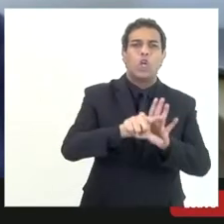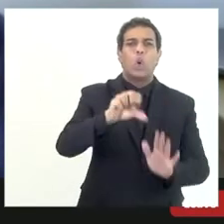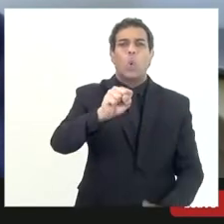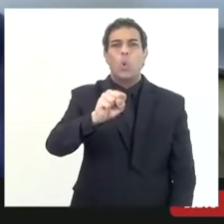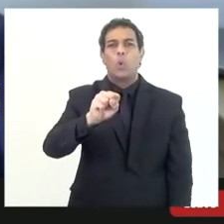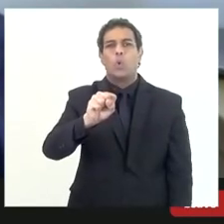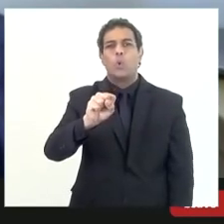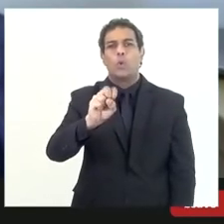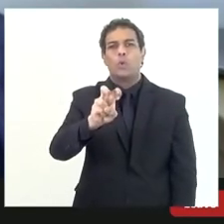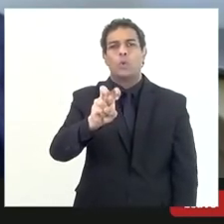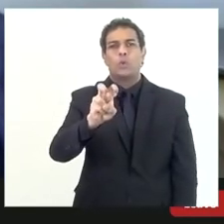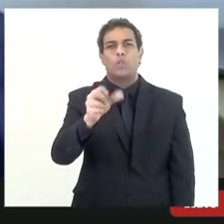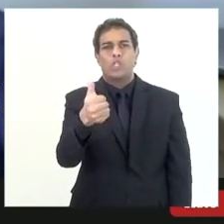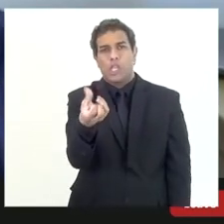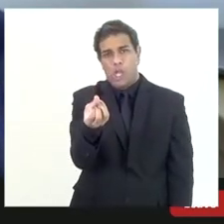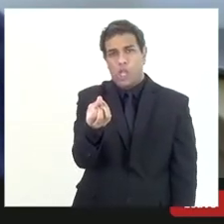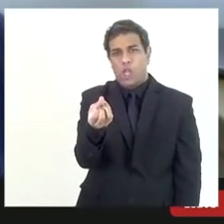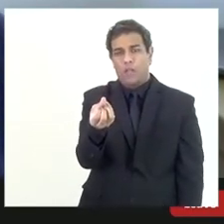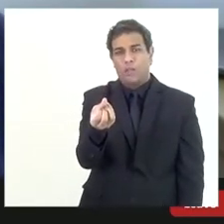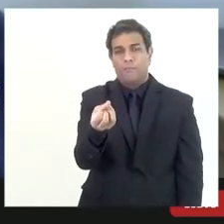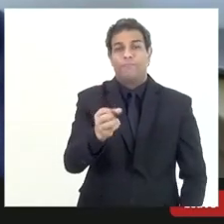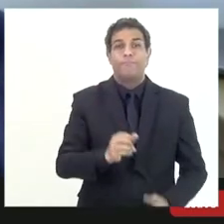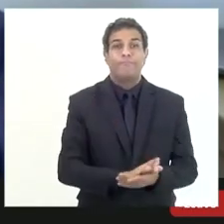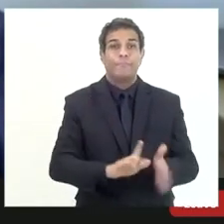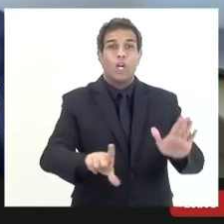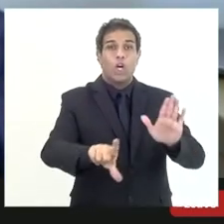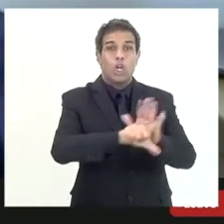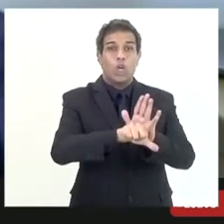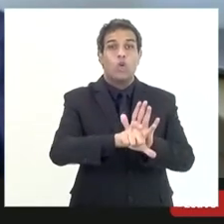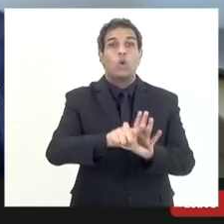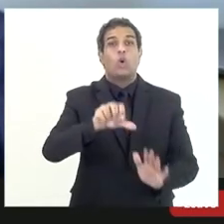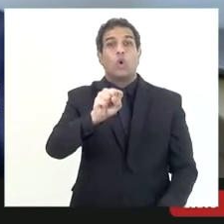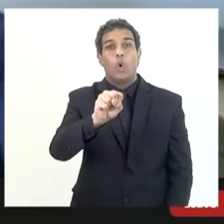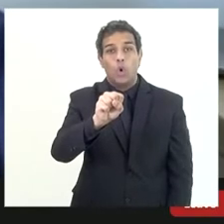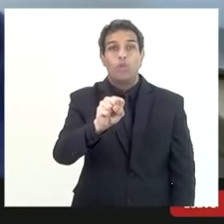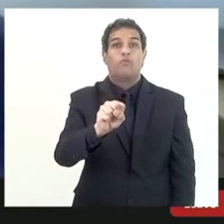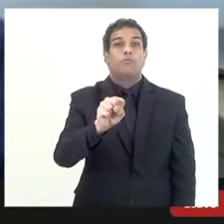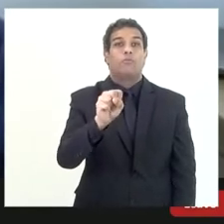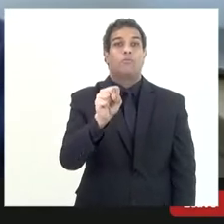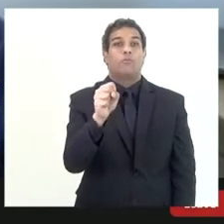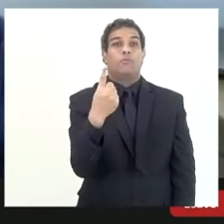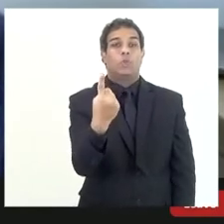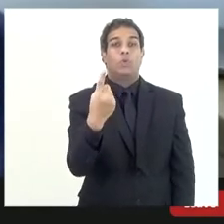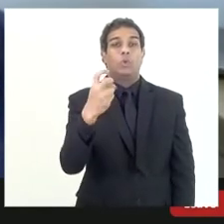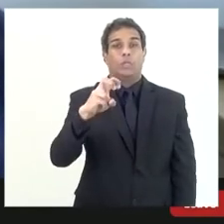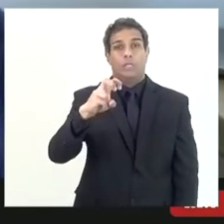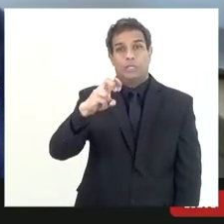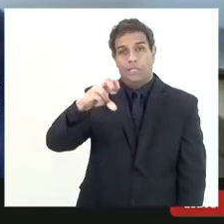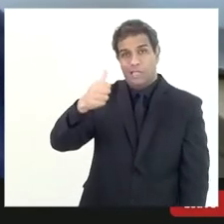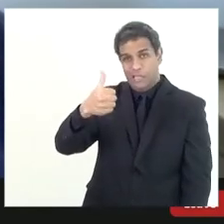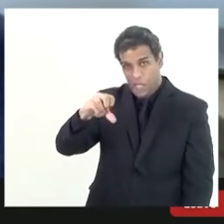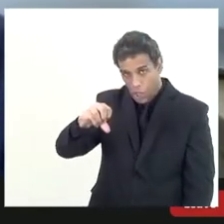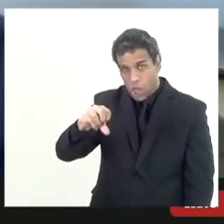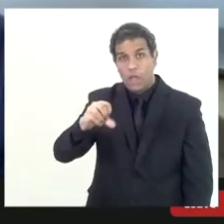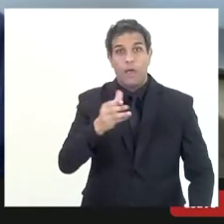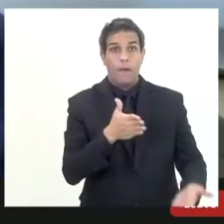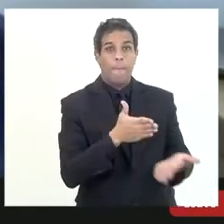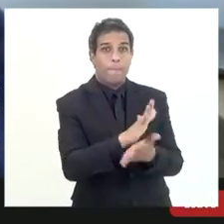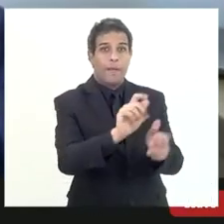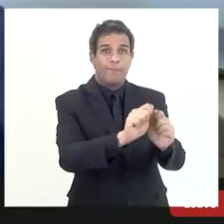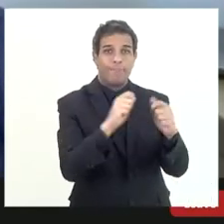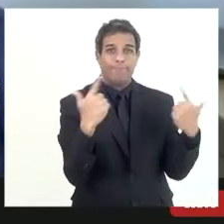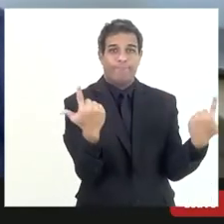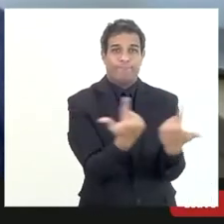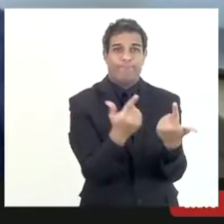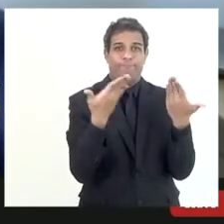de 19 a lei 8.502 8.502 de 19 foi aprovada pela assembleia